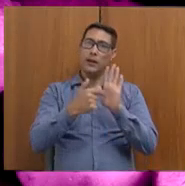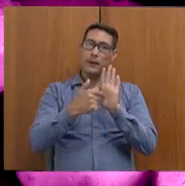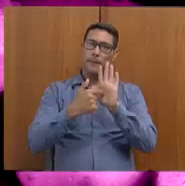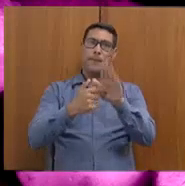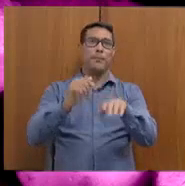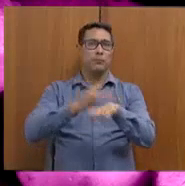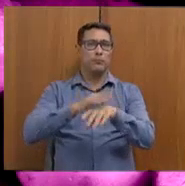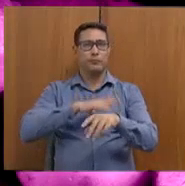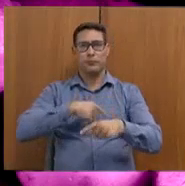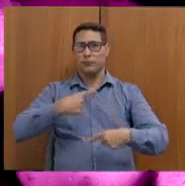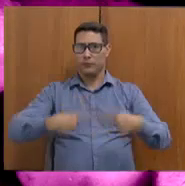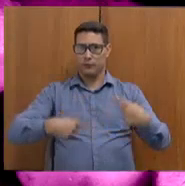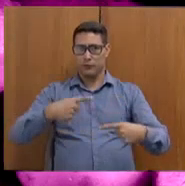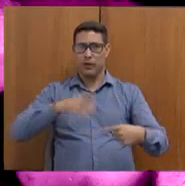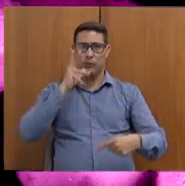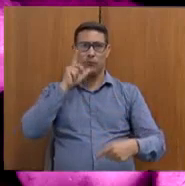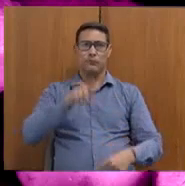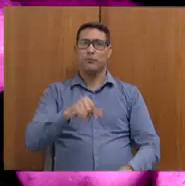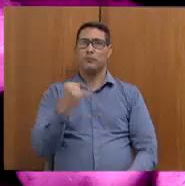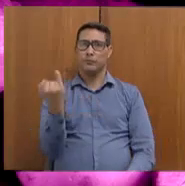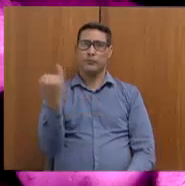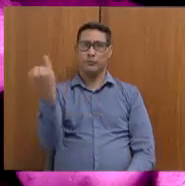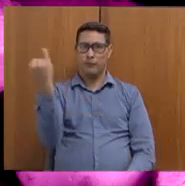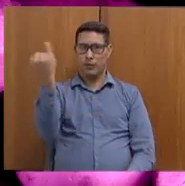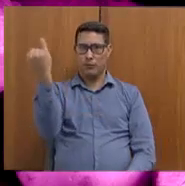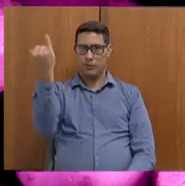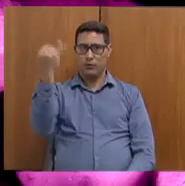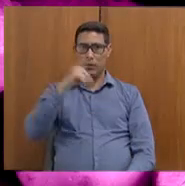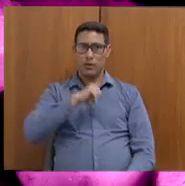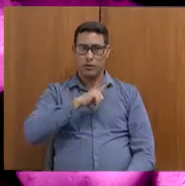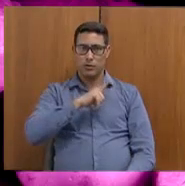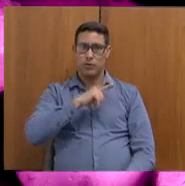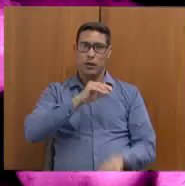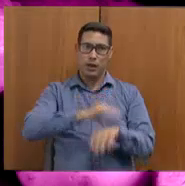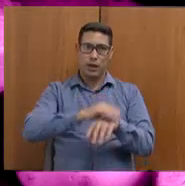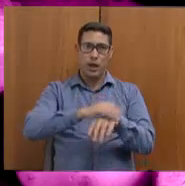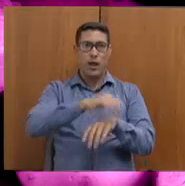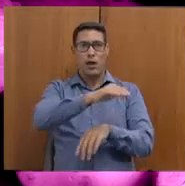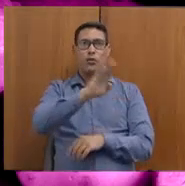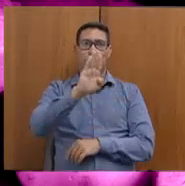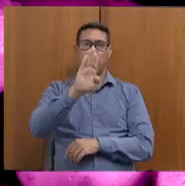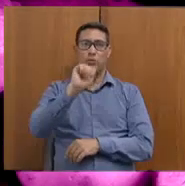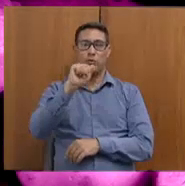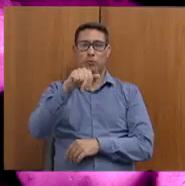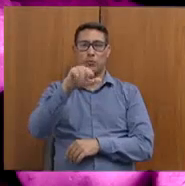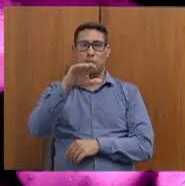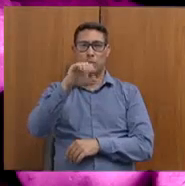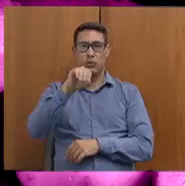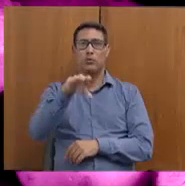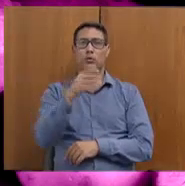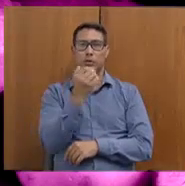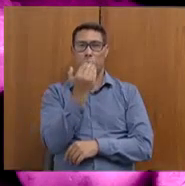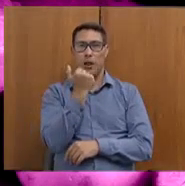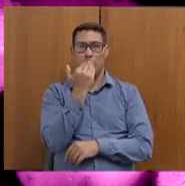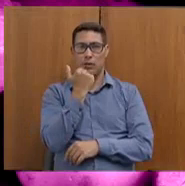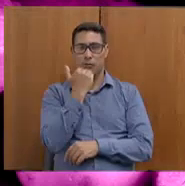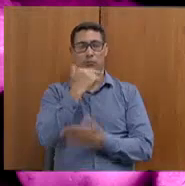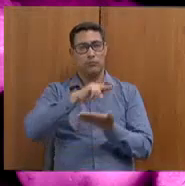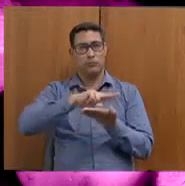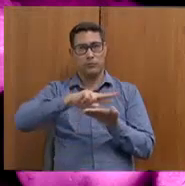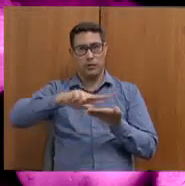que eu acho mais importantes em segurança alimentar, que são os bancos de alimentos. Então, o Banco de Alimentos é um banco que